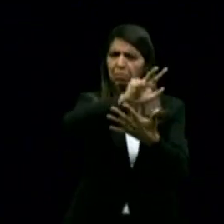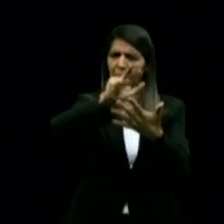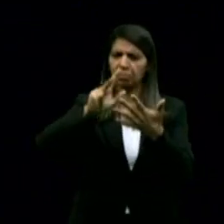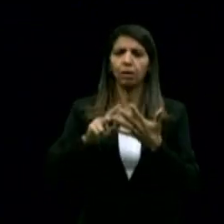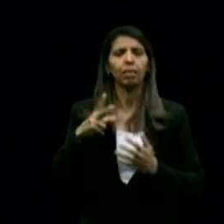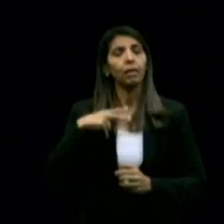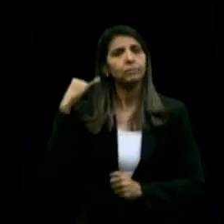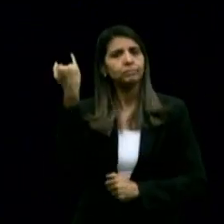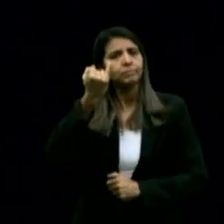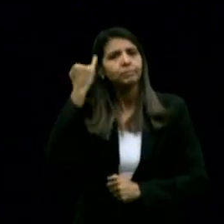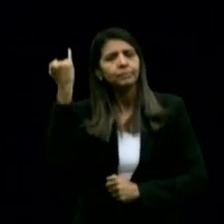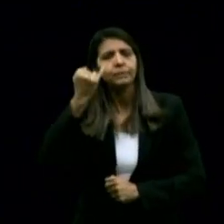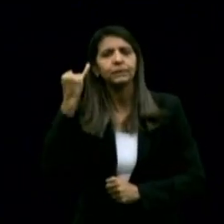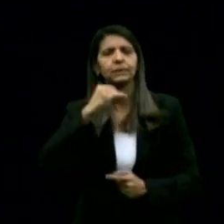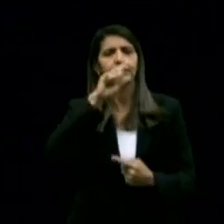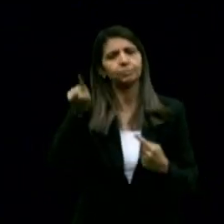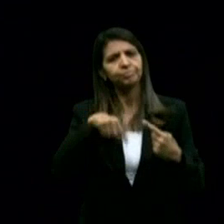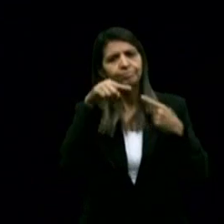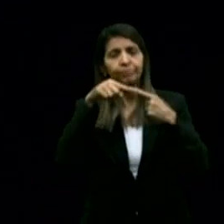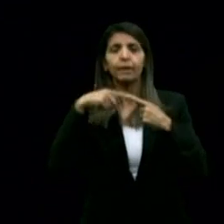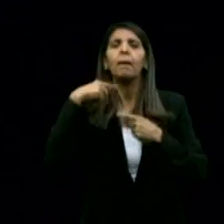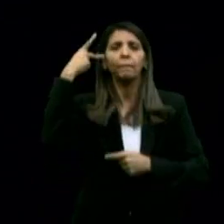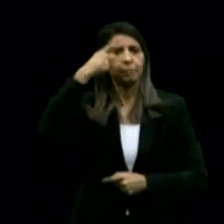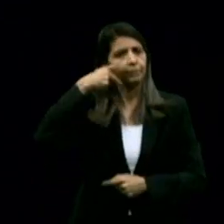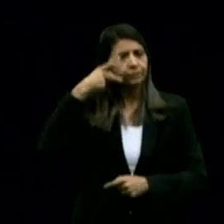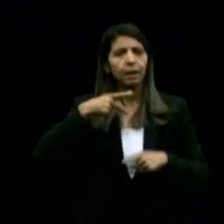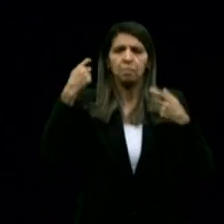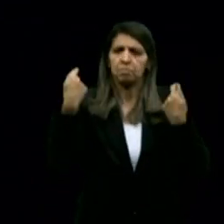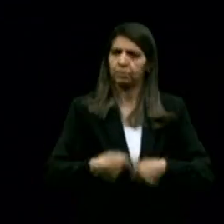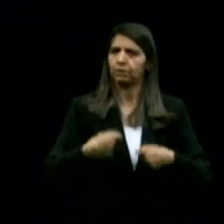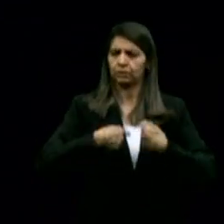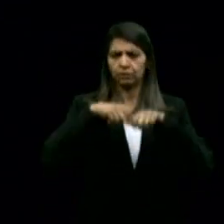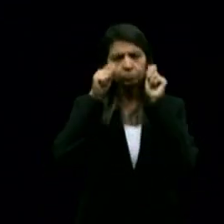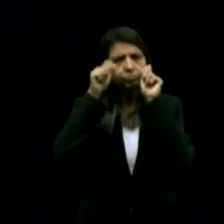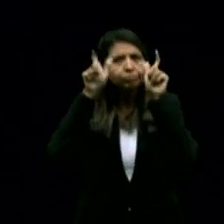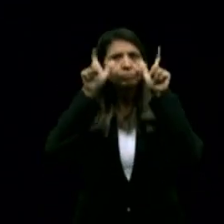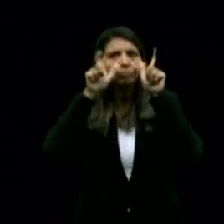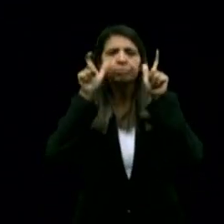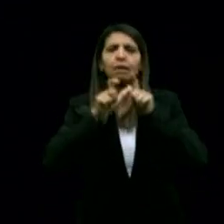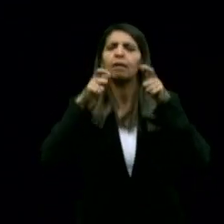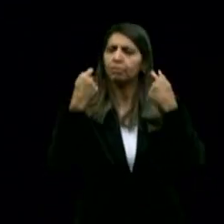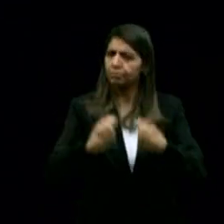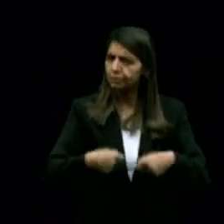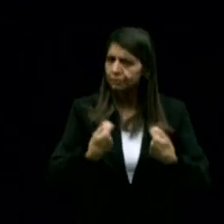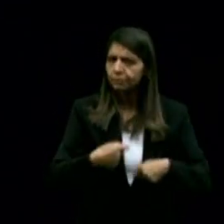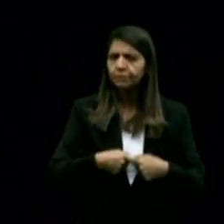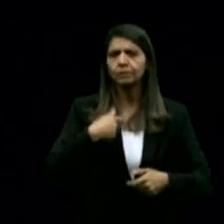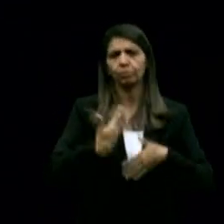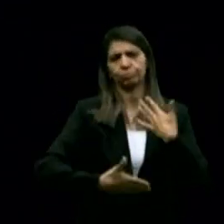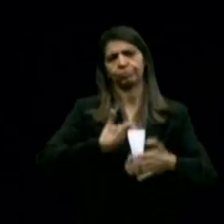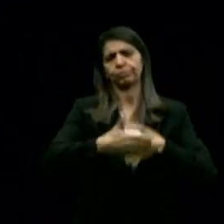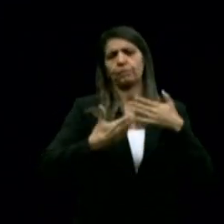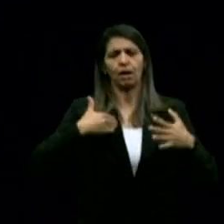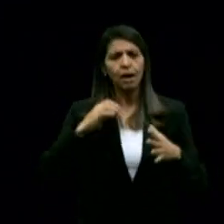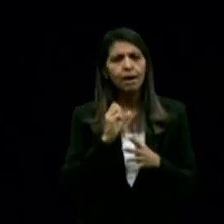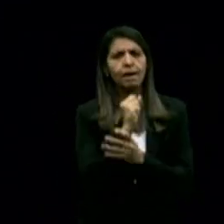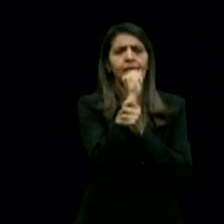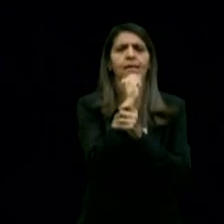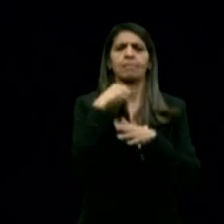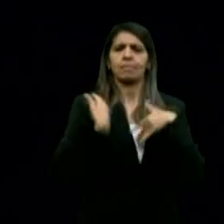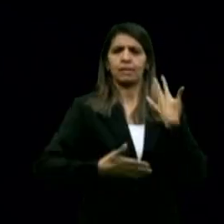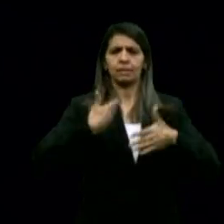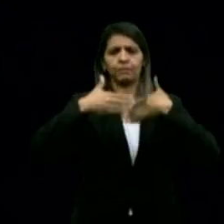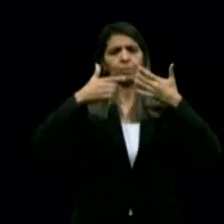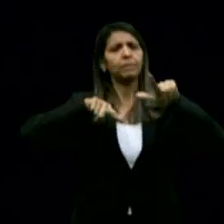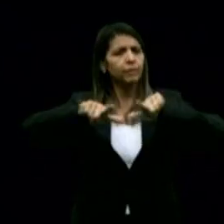diversas alavancas que a Paraíba precisa despertar, precisa acionar para garantir desenvolvimento, para